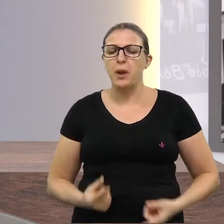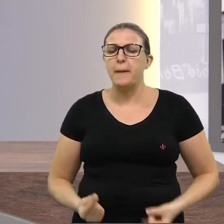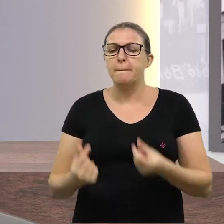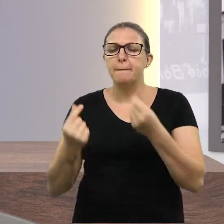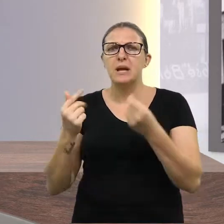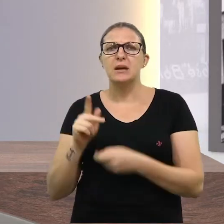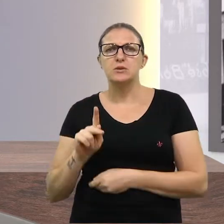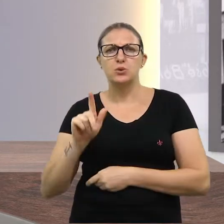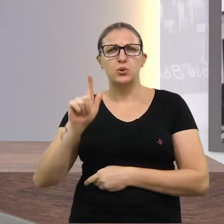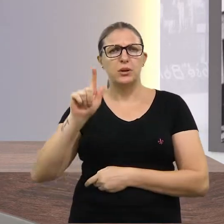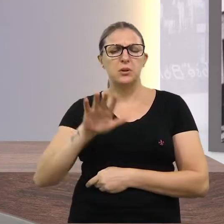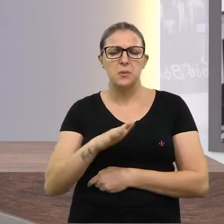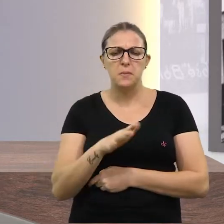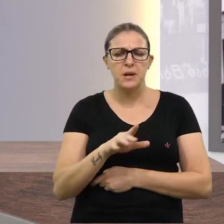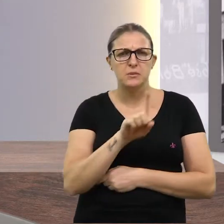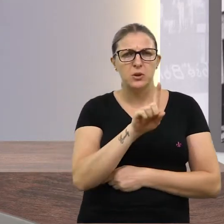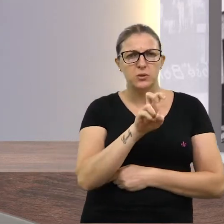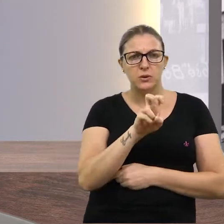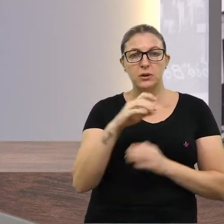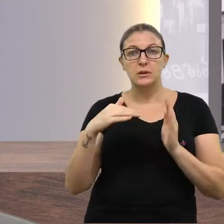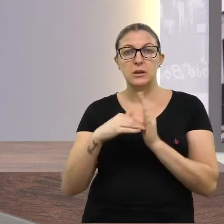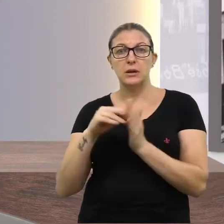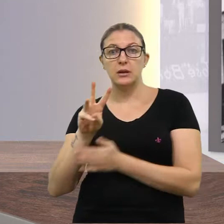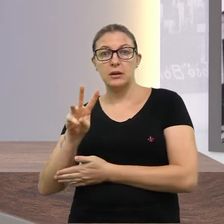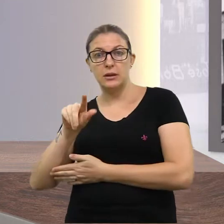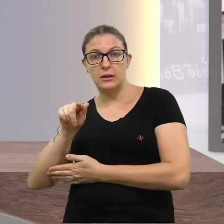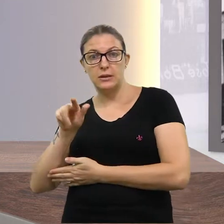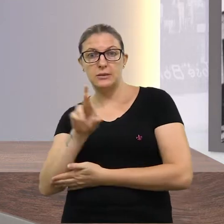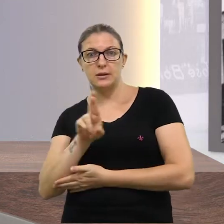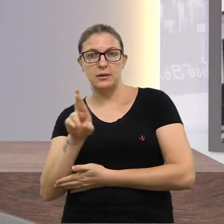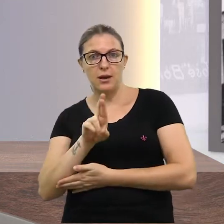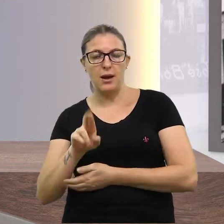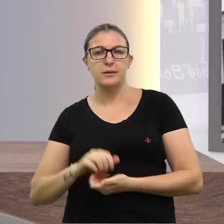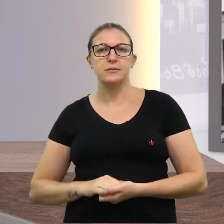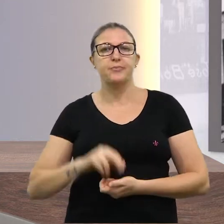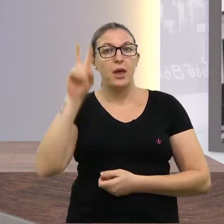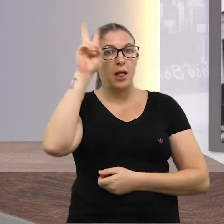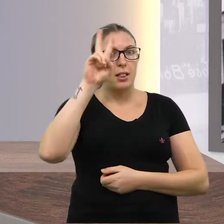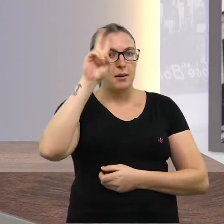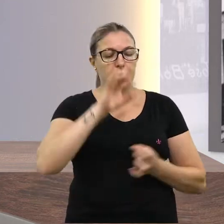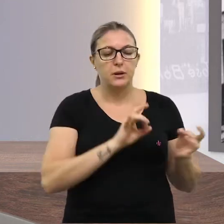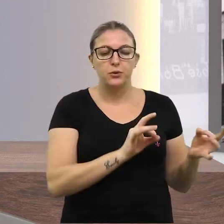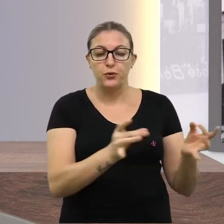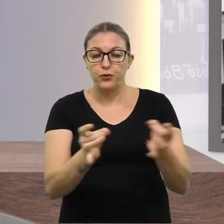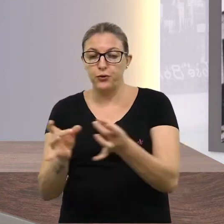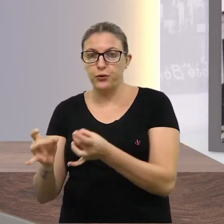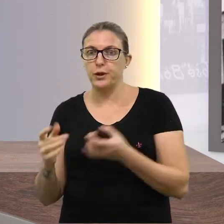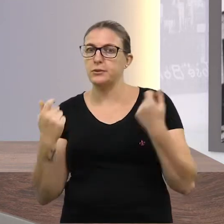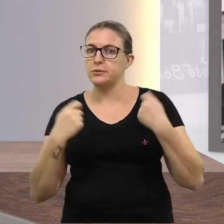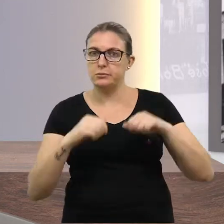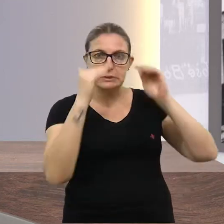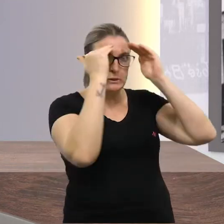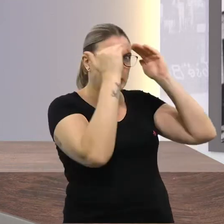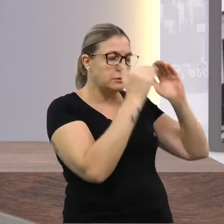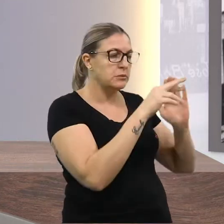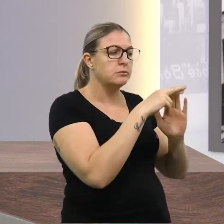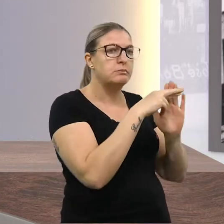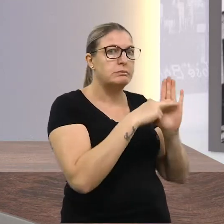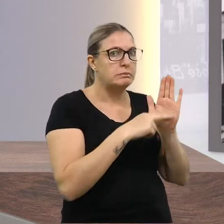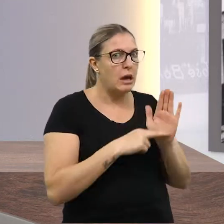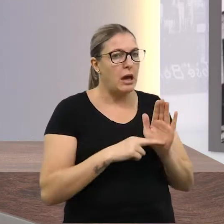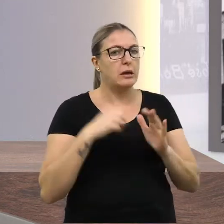de preço por quilo varia de R$ 15 a R$ 37. Lembrando que as vendas devem seguir os